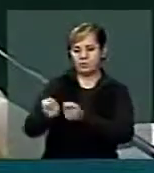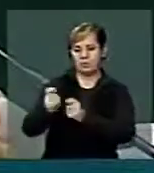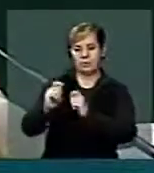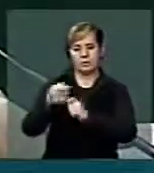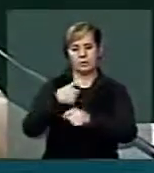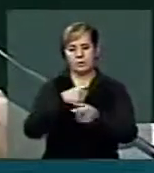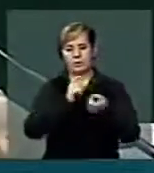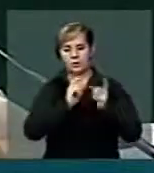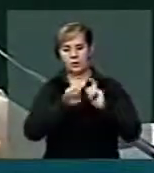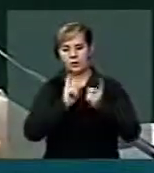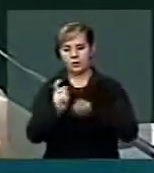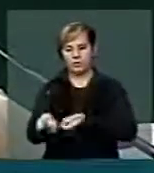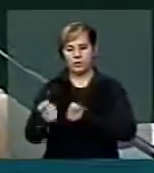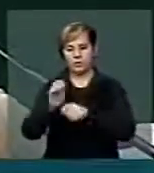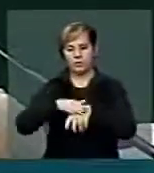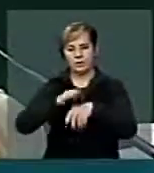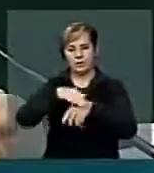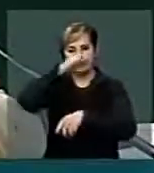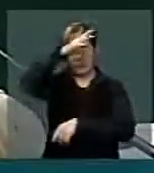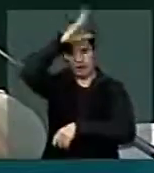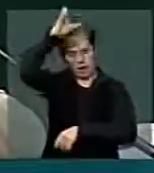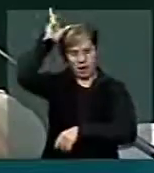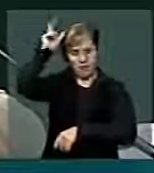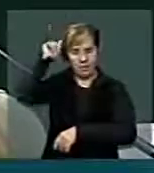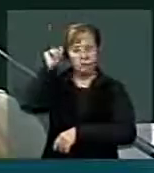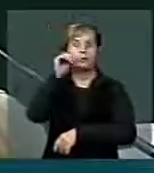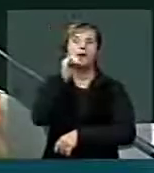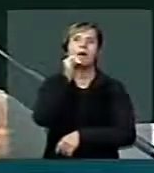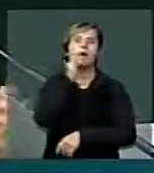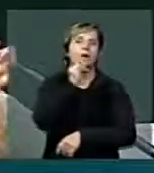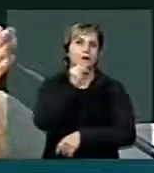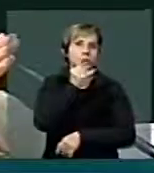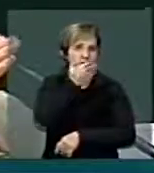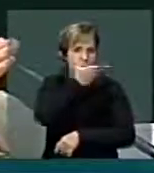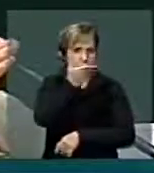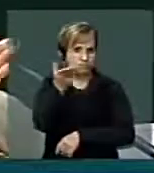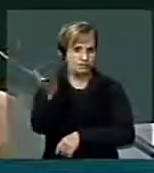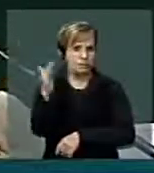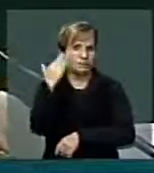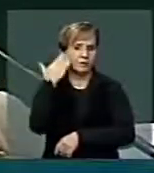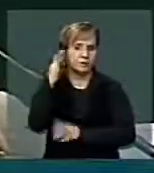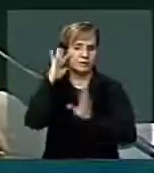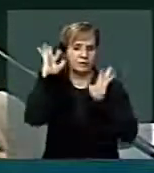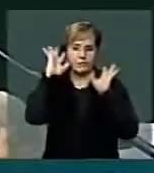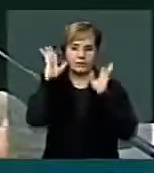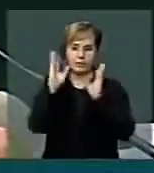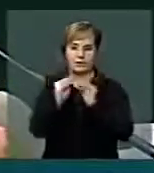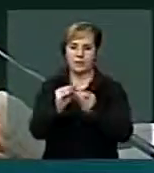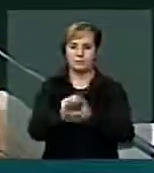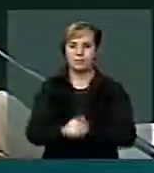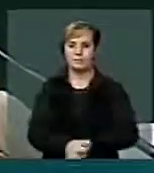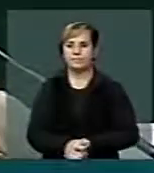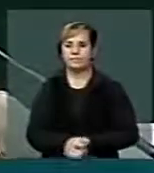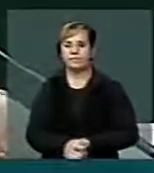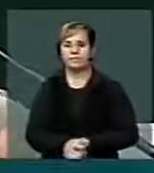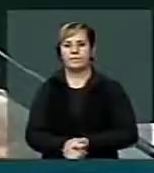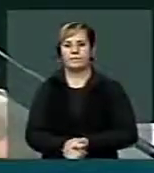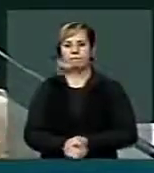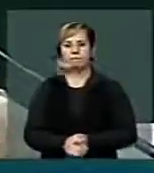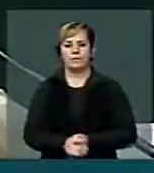a pesca na Amazônia. Vou colocar esse, um exemplo que cabe exatamente aqui. E na nossa,